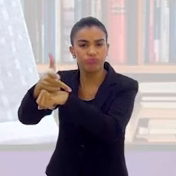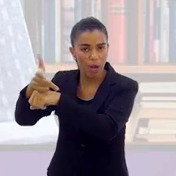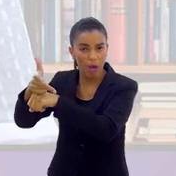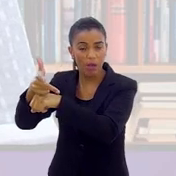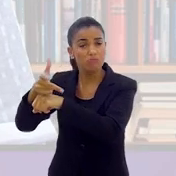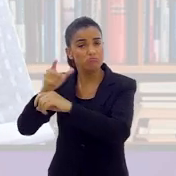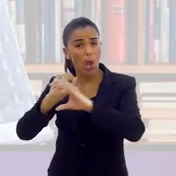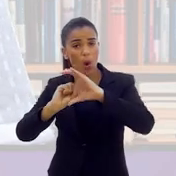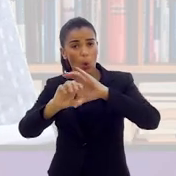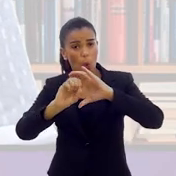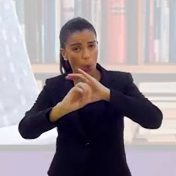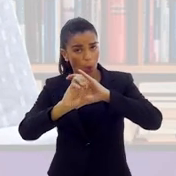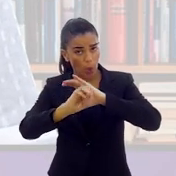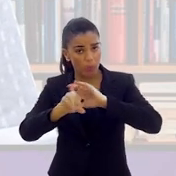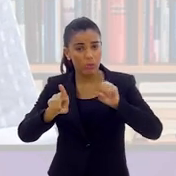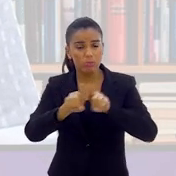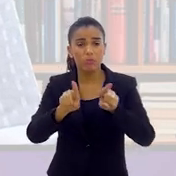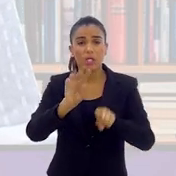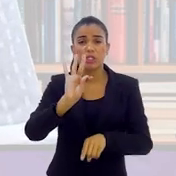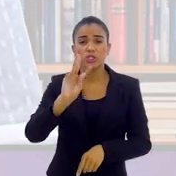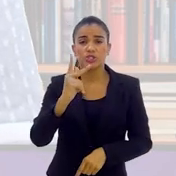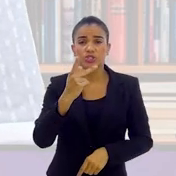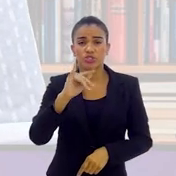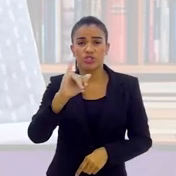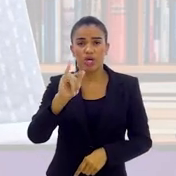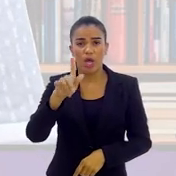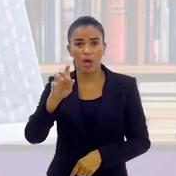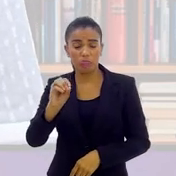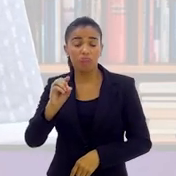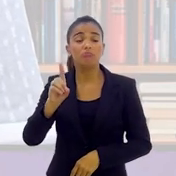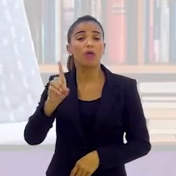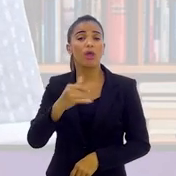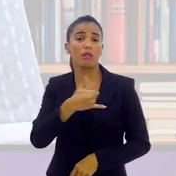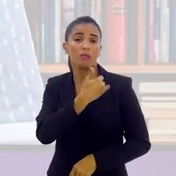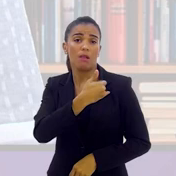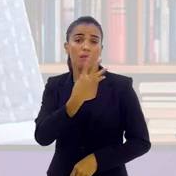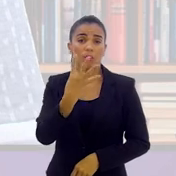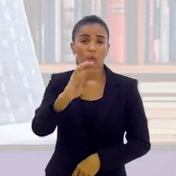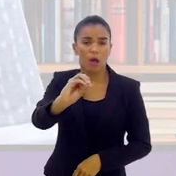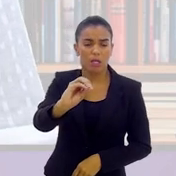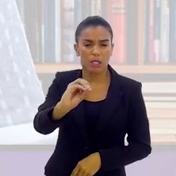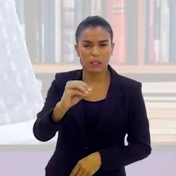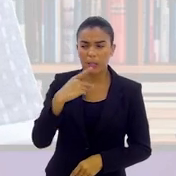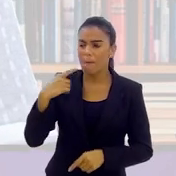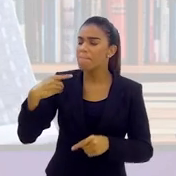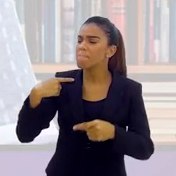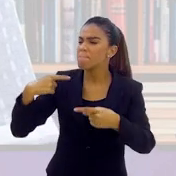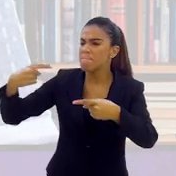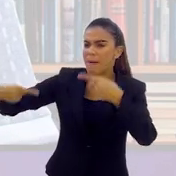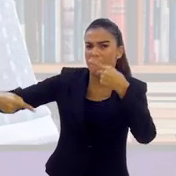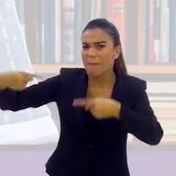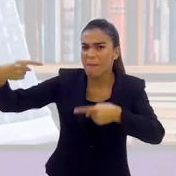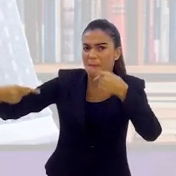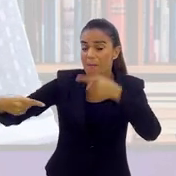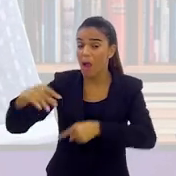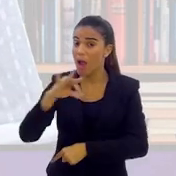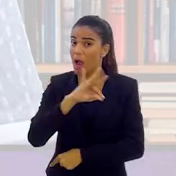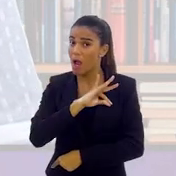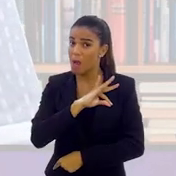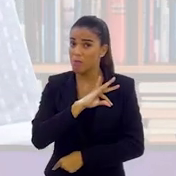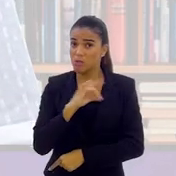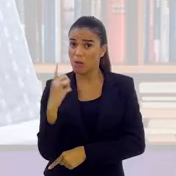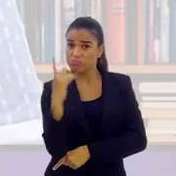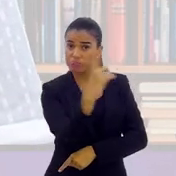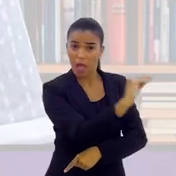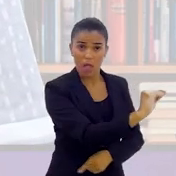feitos para a Rede Globo de televisão, o Tiago Mota, ele tinha 40 anos. Houve ali uma discussão. O policial